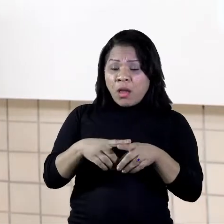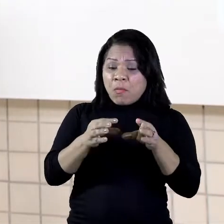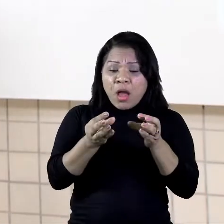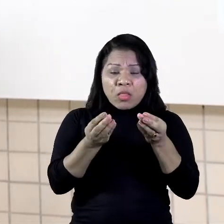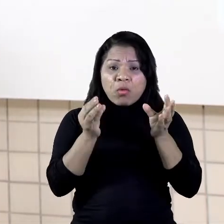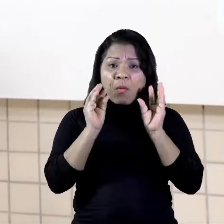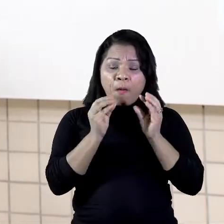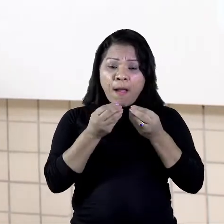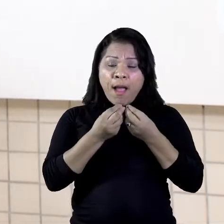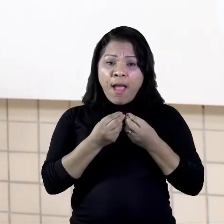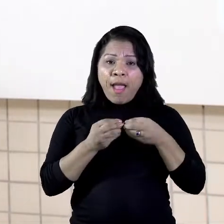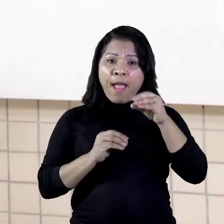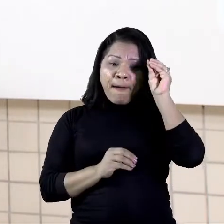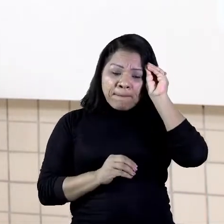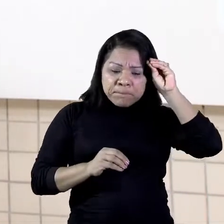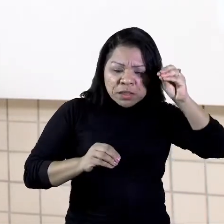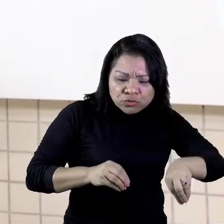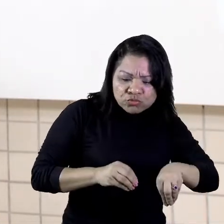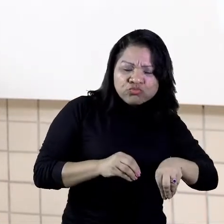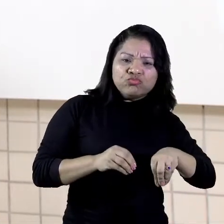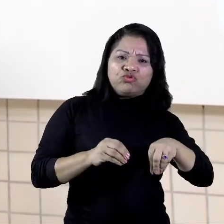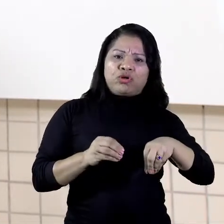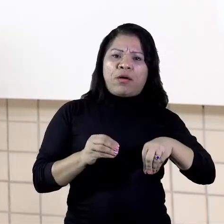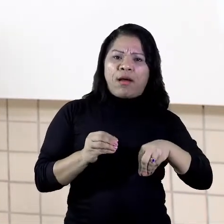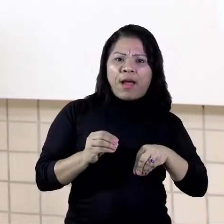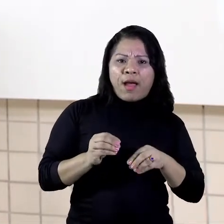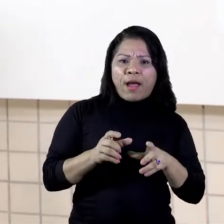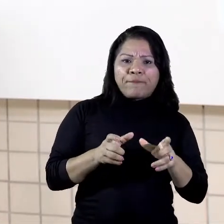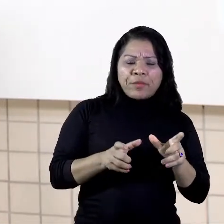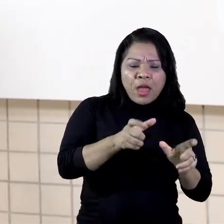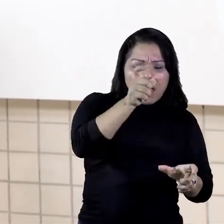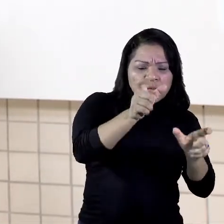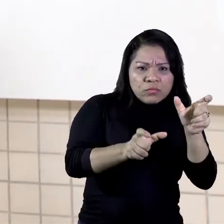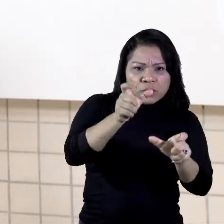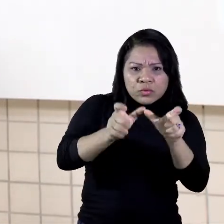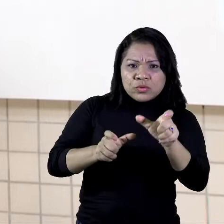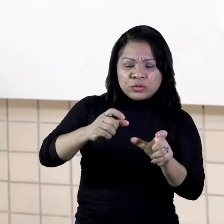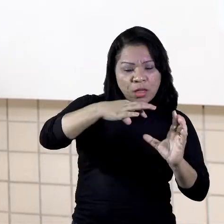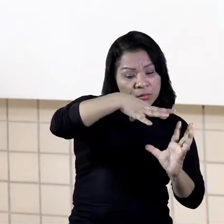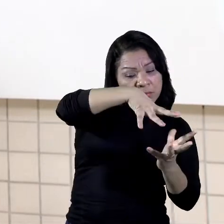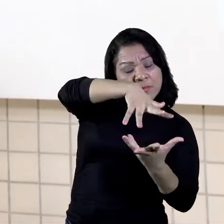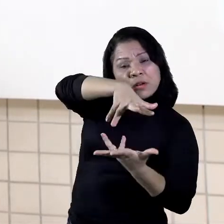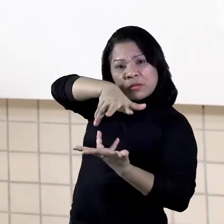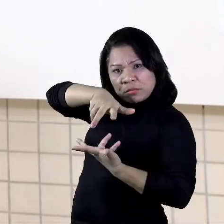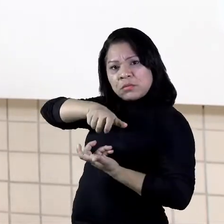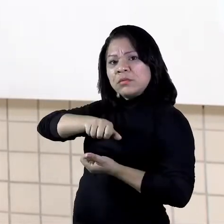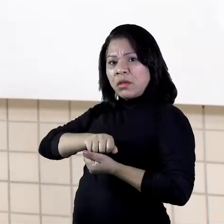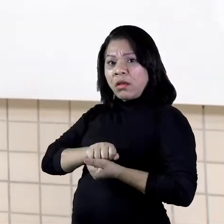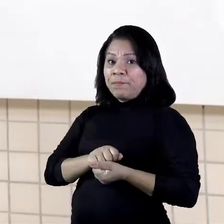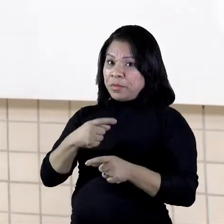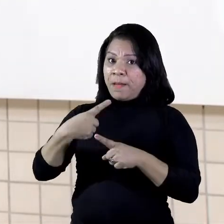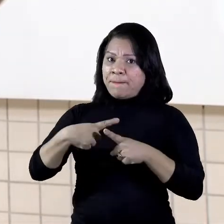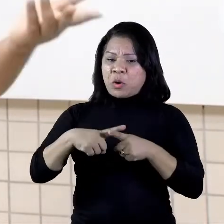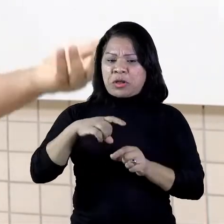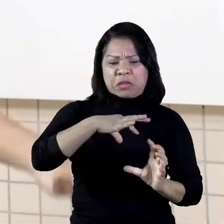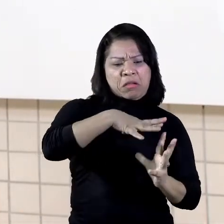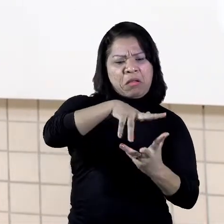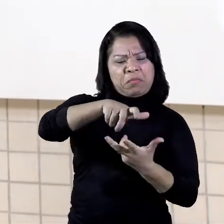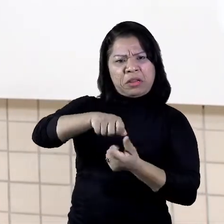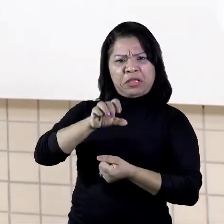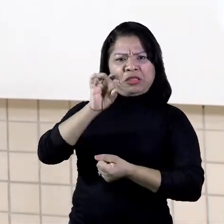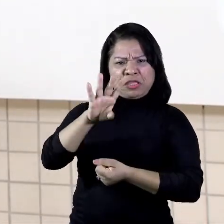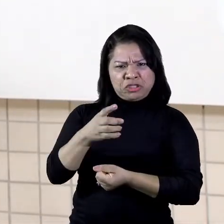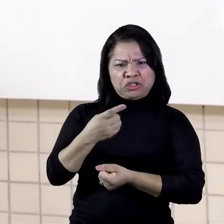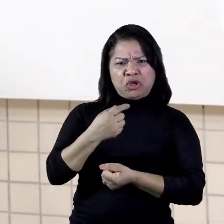vivem aí no nosso planeta, não é verdade? Porque, assim, o planeta Terra não é só nosso do ser humano, é de todos os